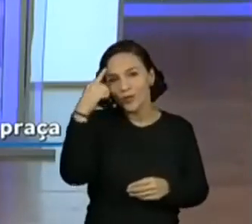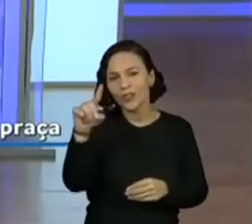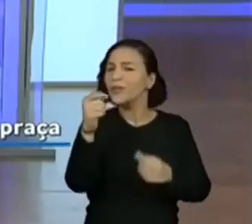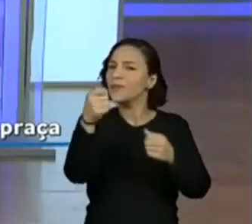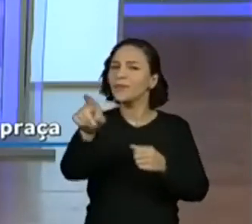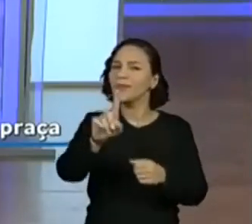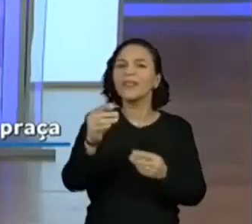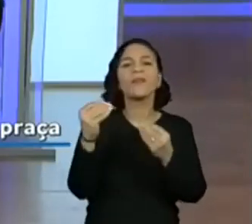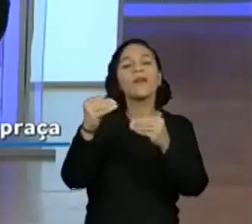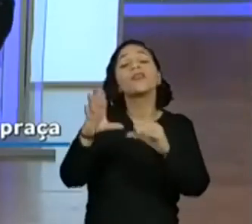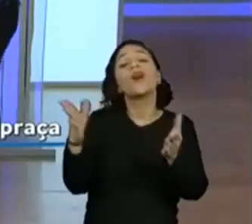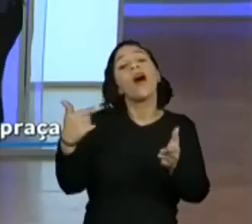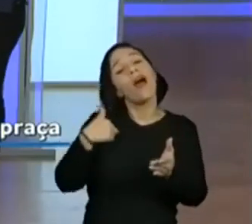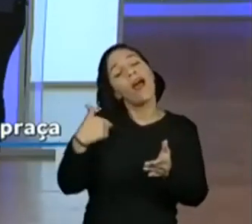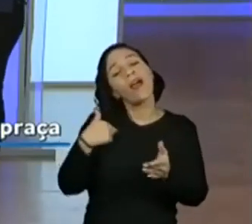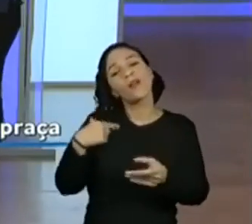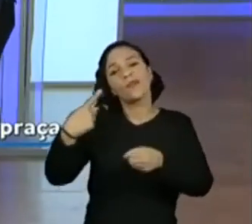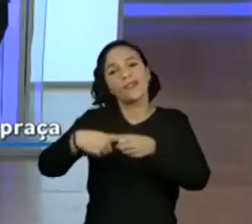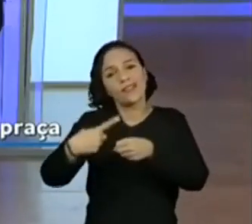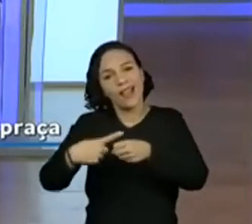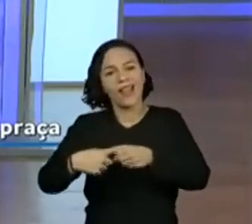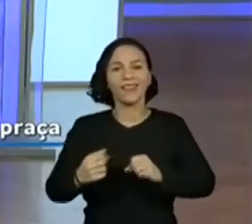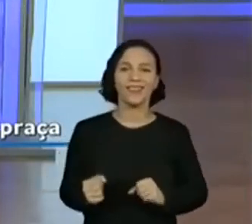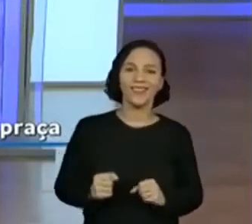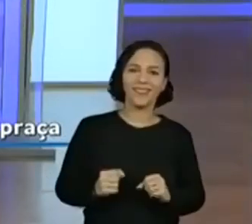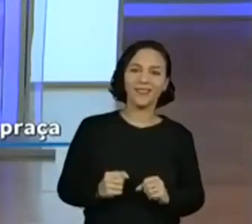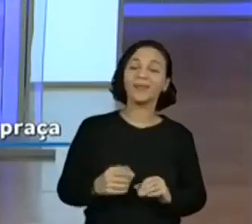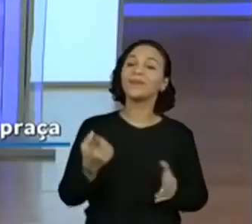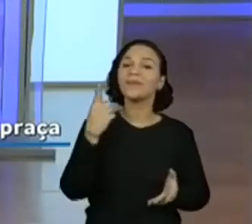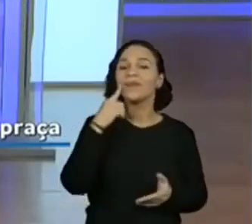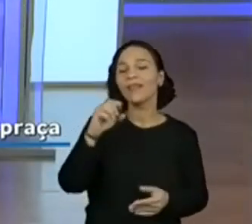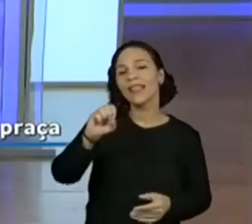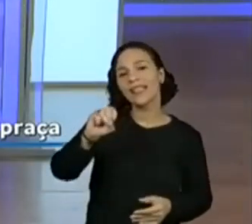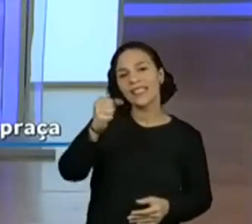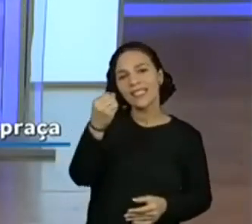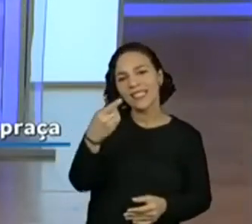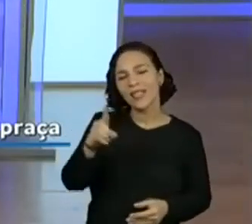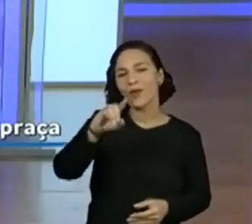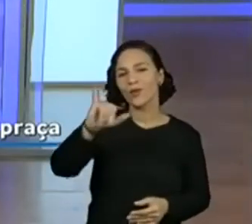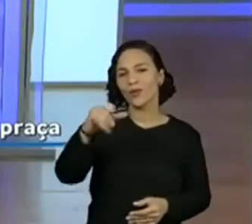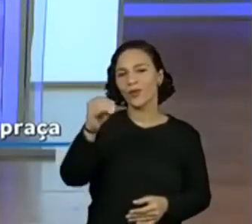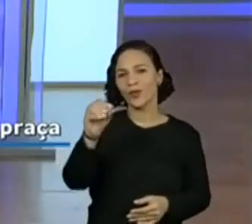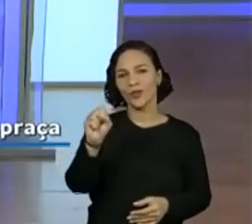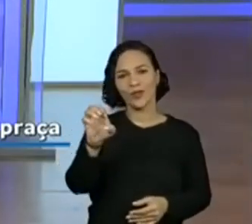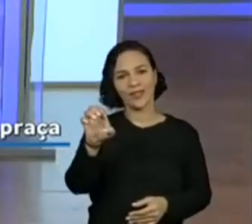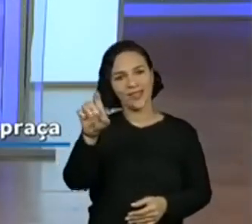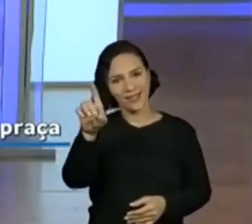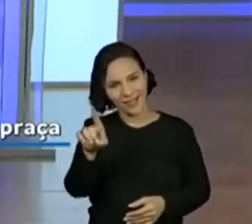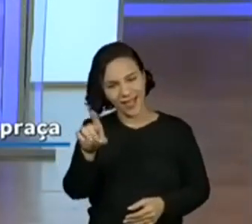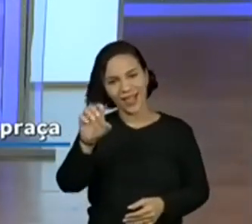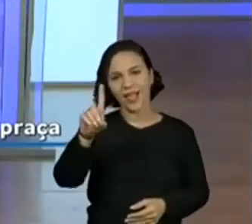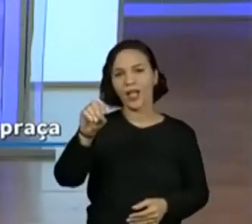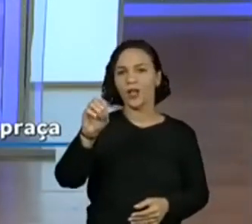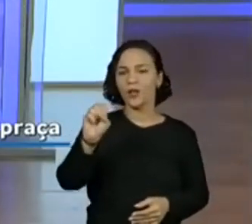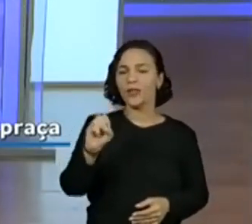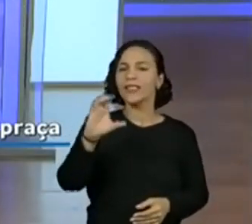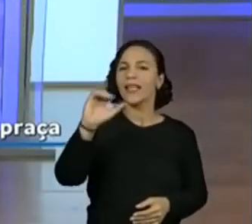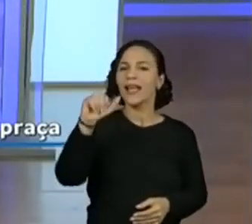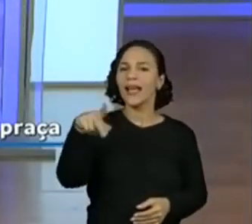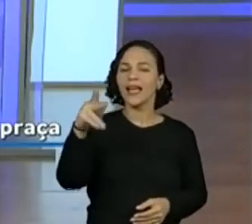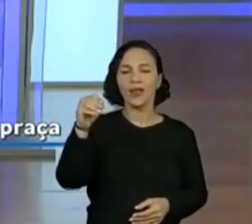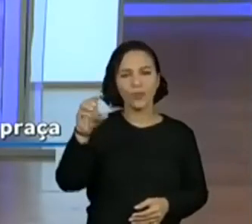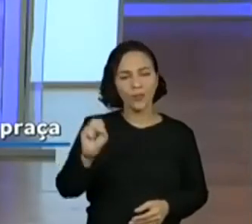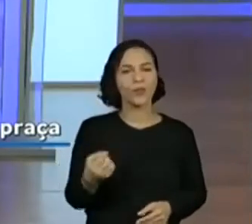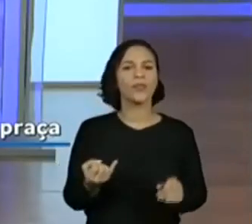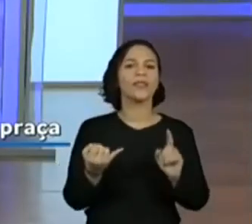cidade de onde vocês estão falando. pessoal de São José dos Campos já deu Bom Dia. O pessoal de Cajamar, Campinas. Juquitiba, não é?